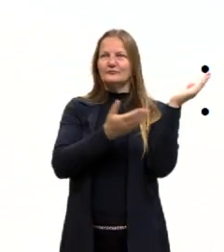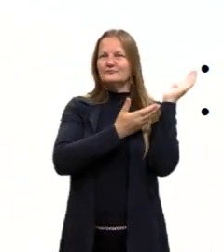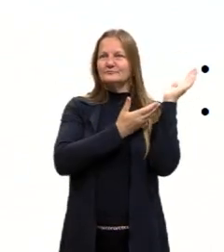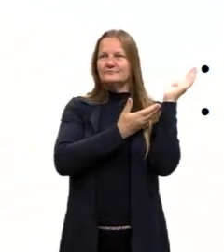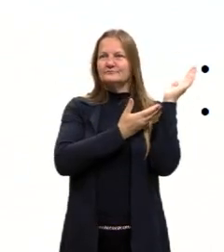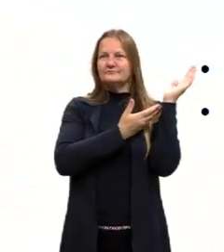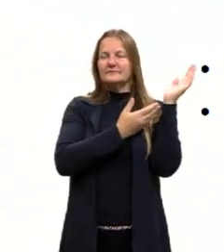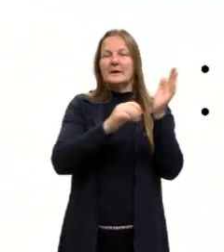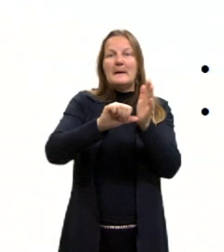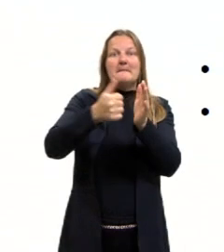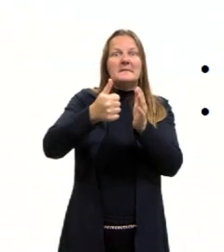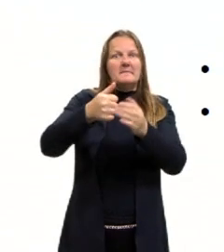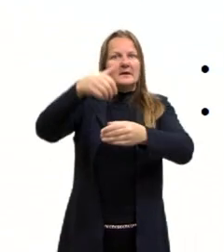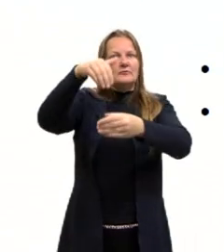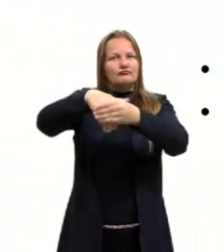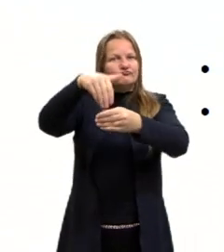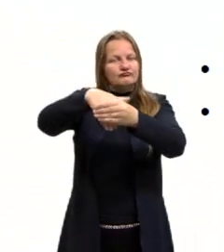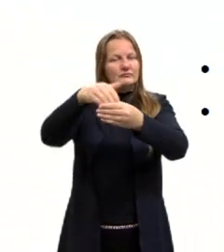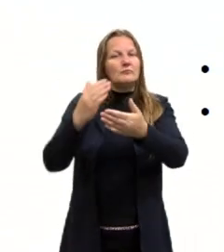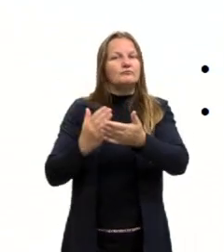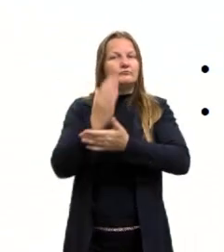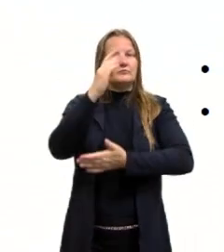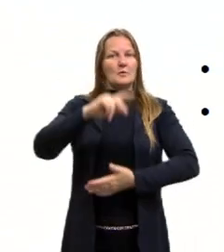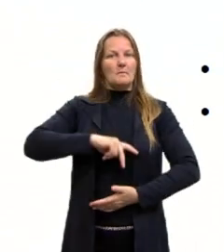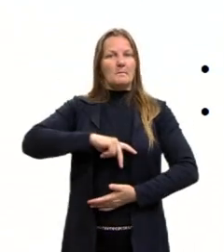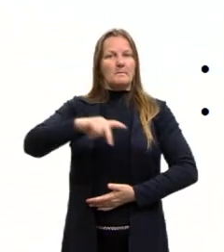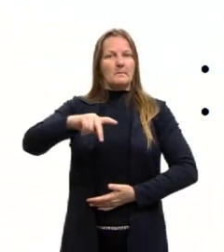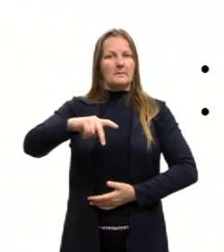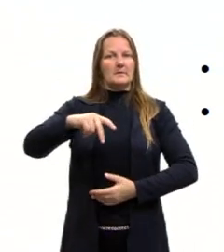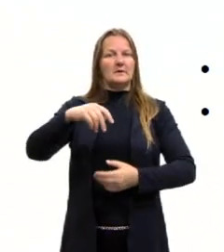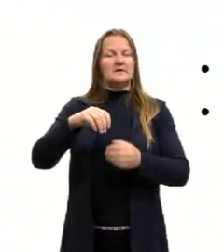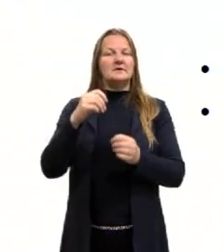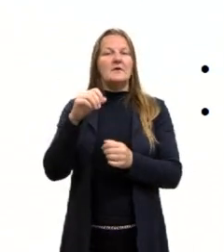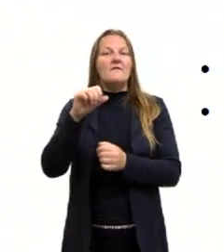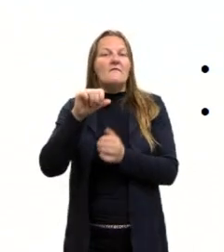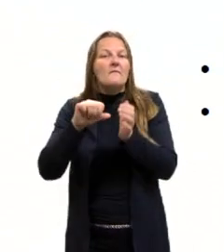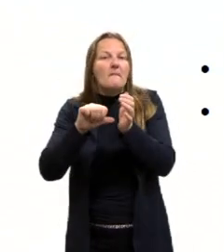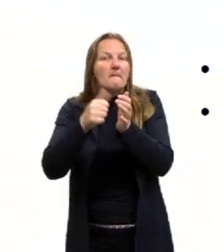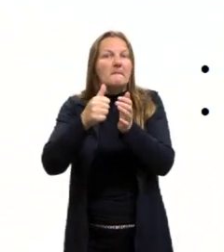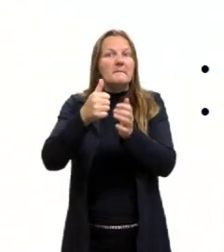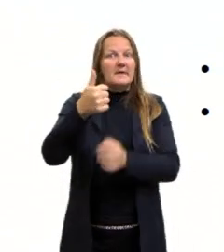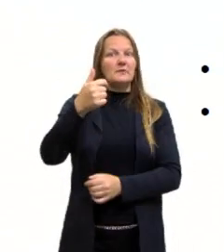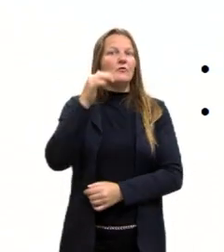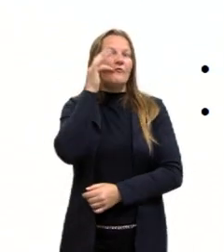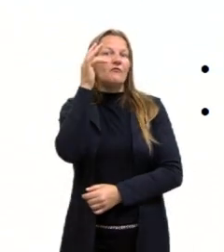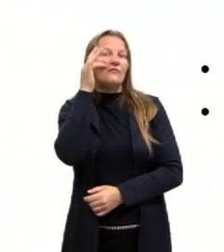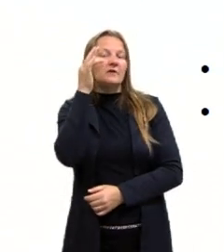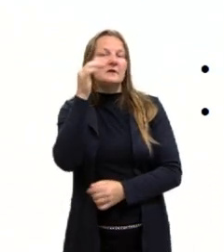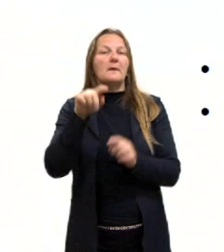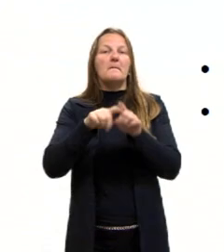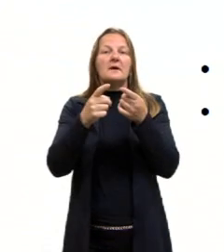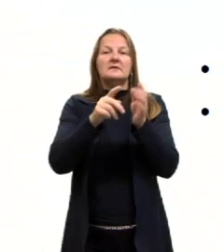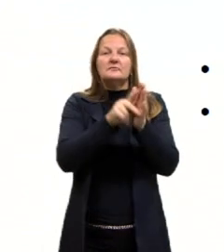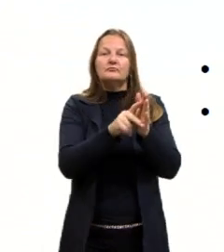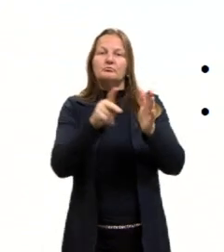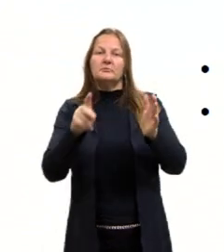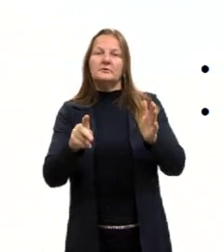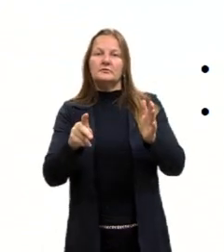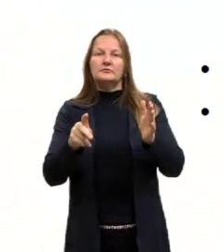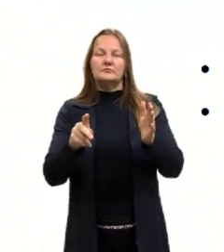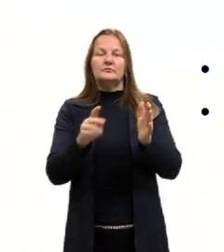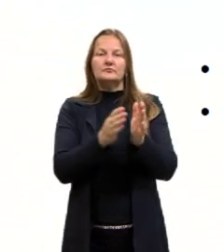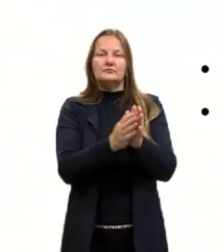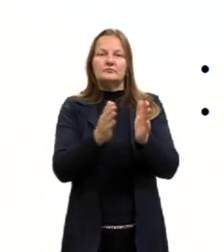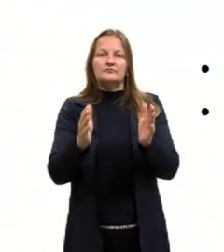eleito como presidente, seria o primeiro presidente da França, mas depois que acaba o mandato dele, ele se